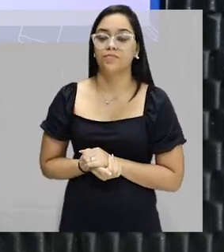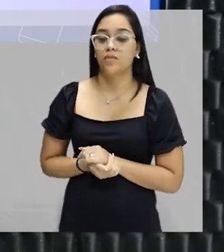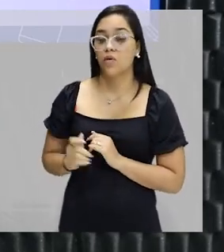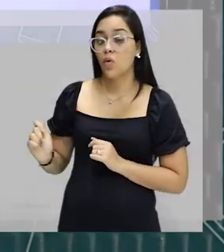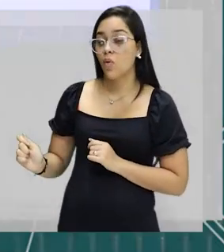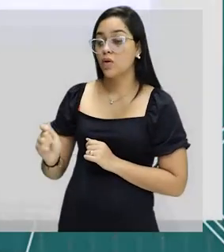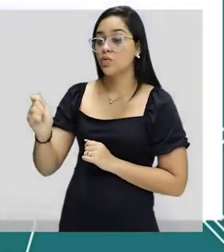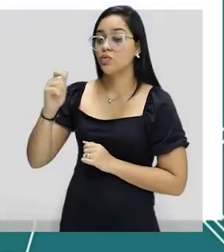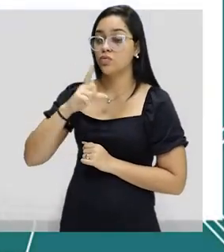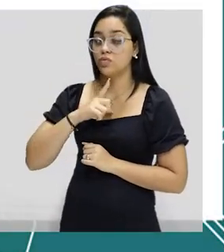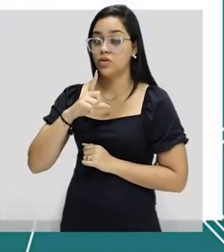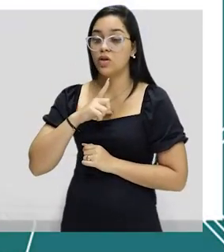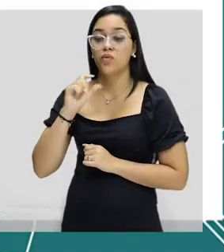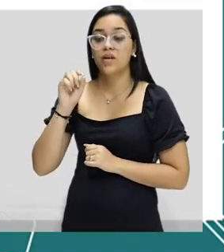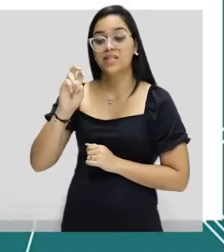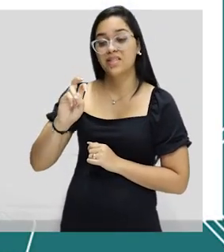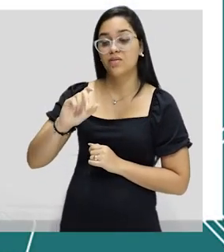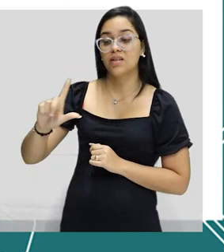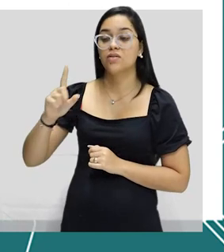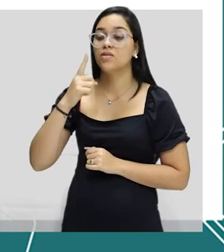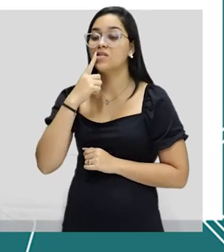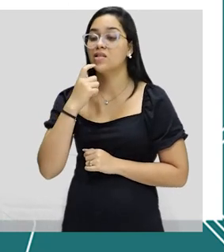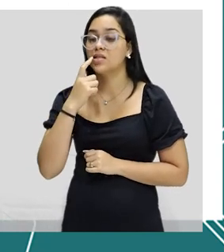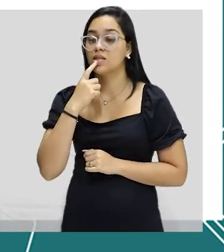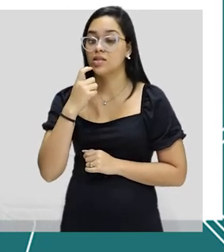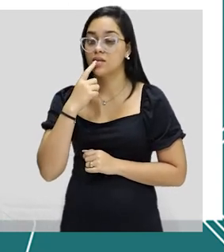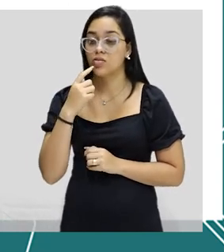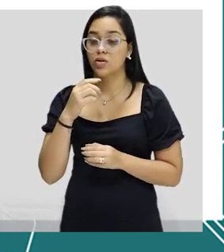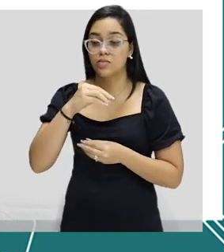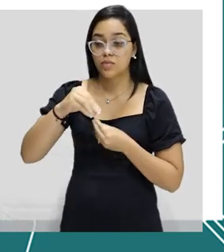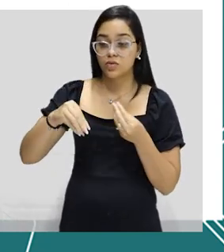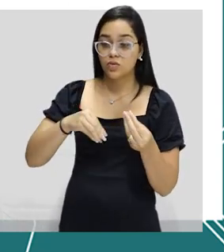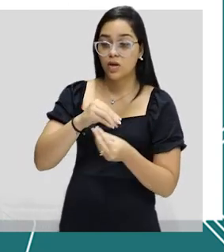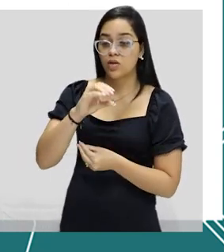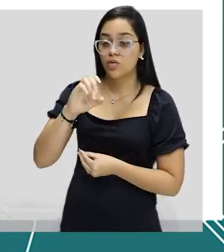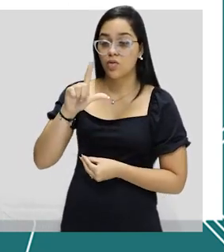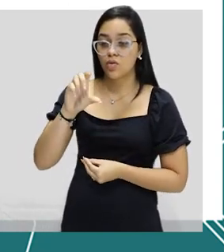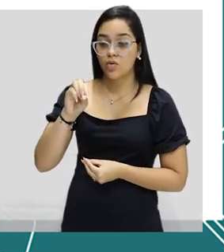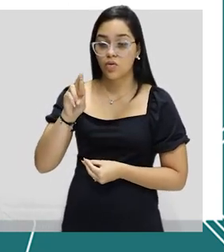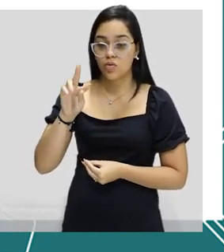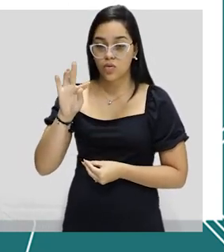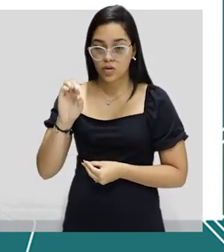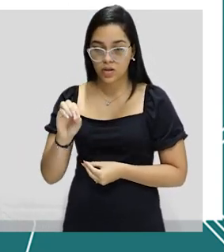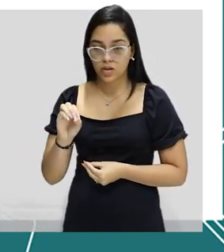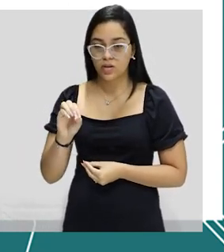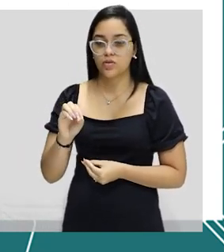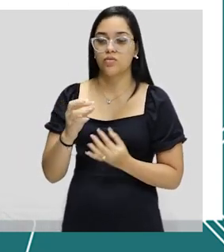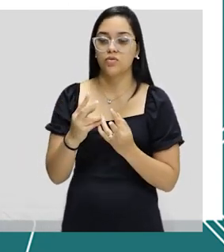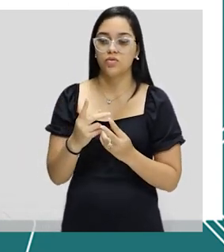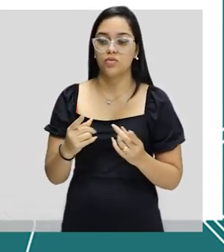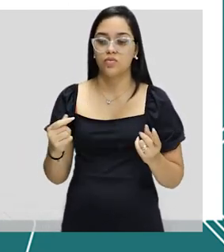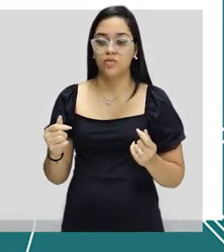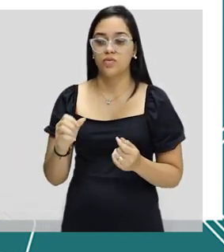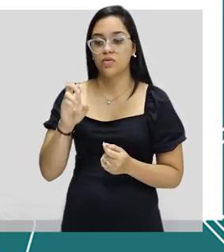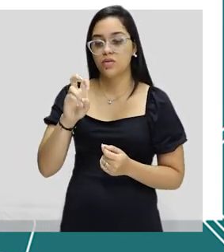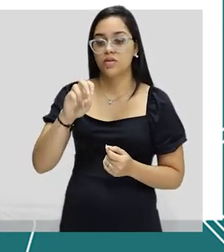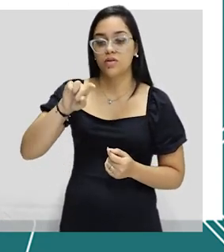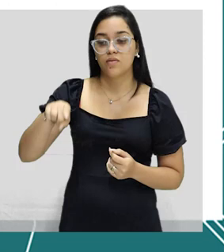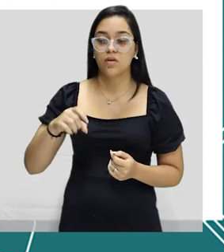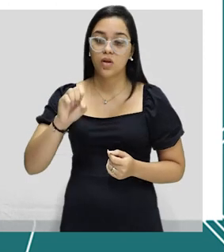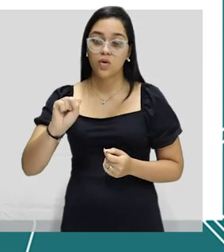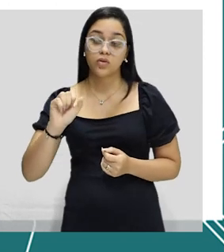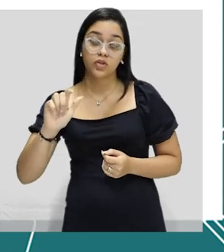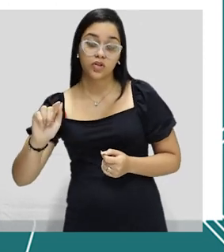adulto possui, em média, 5 litros de sangue com cloreto de sódio dissolvido na